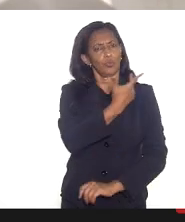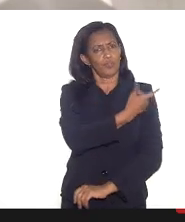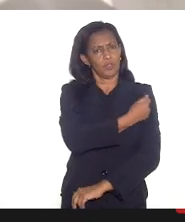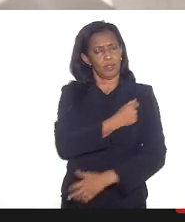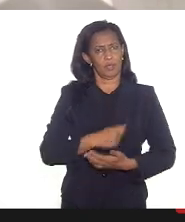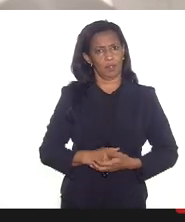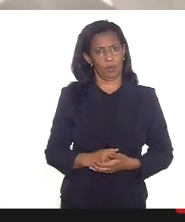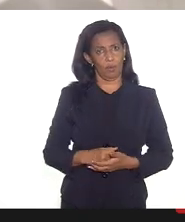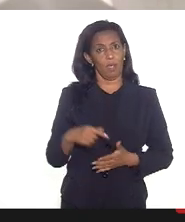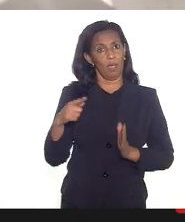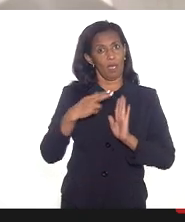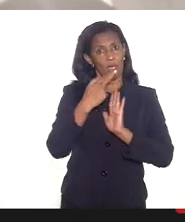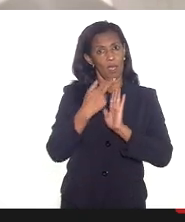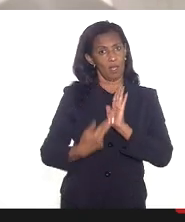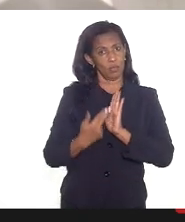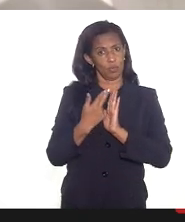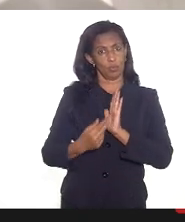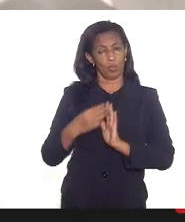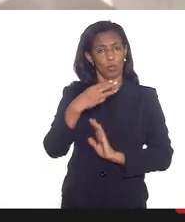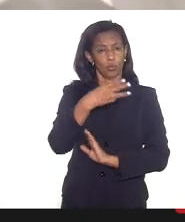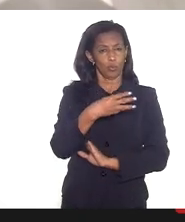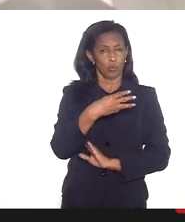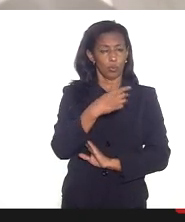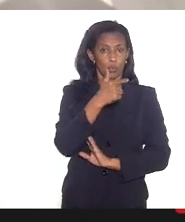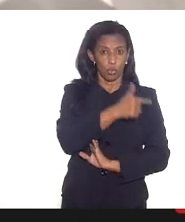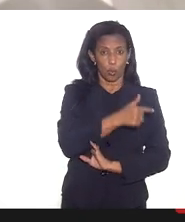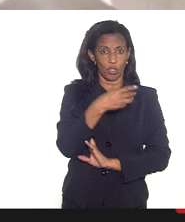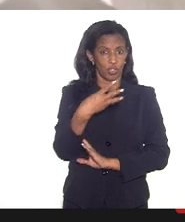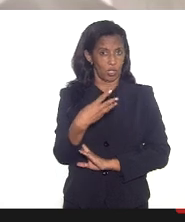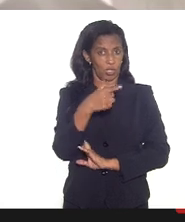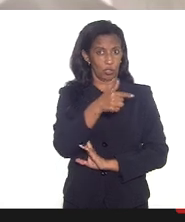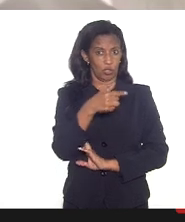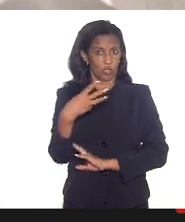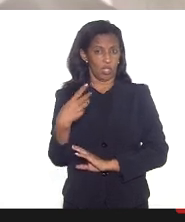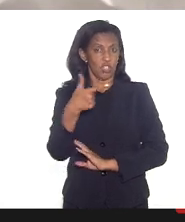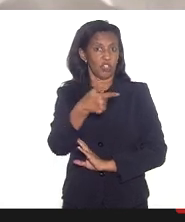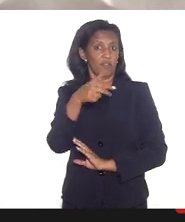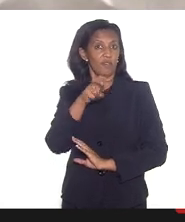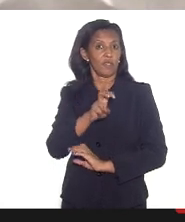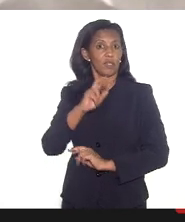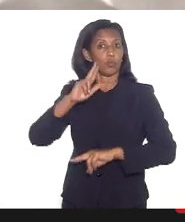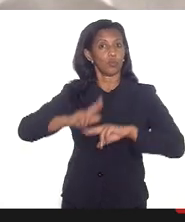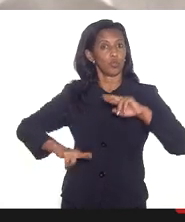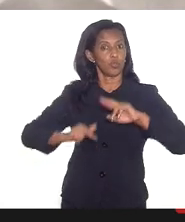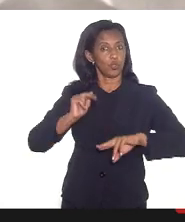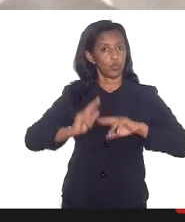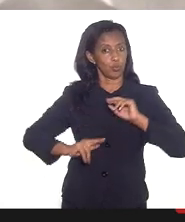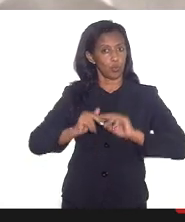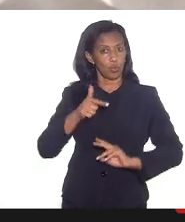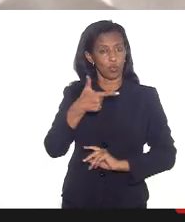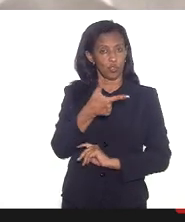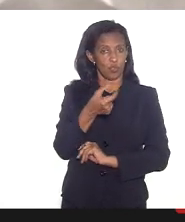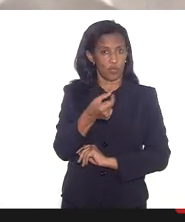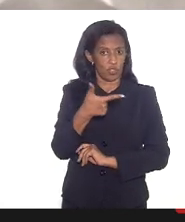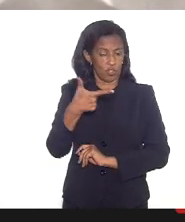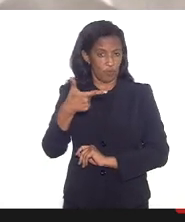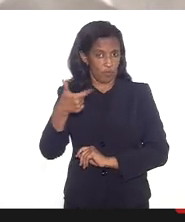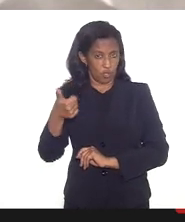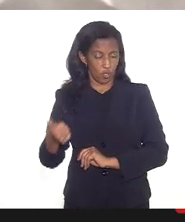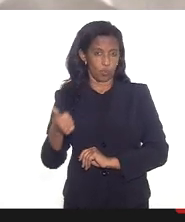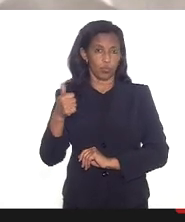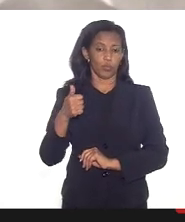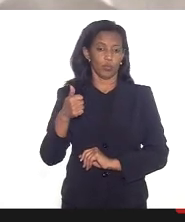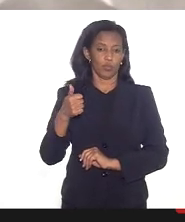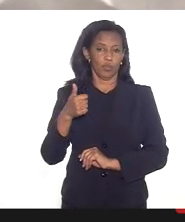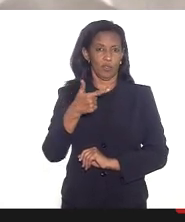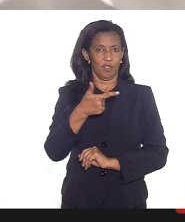resolução é a resolução 2323 de 25 de junho de 2000 e